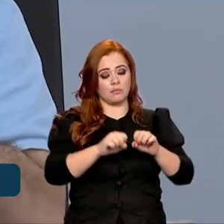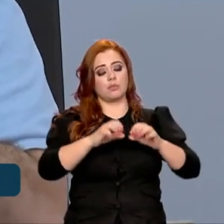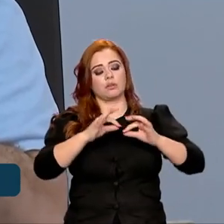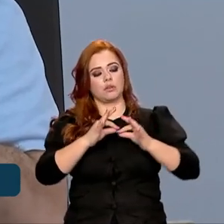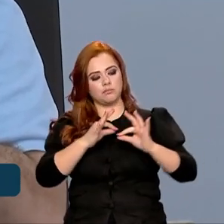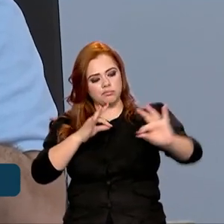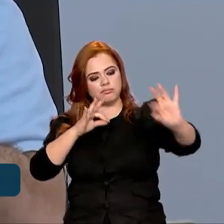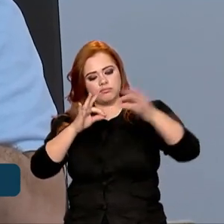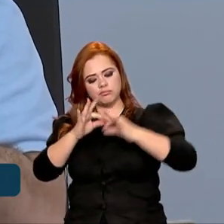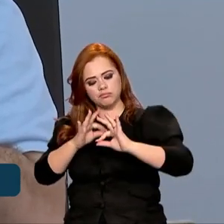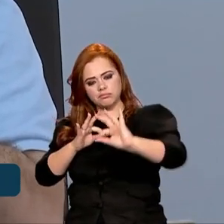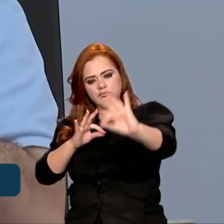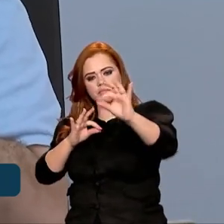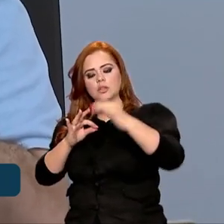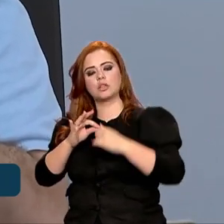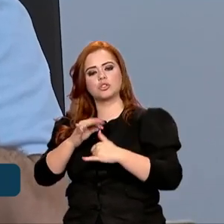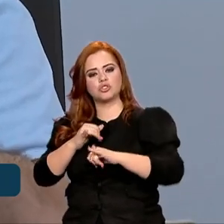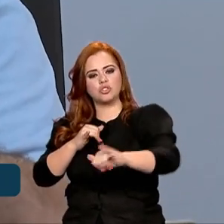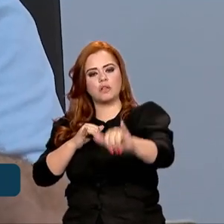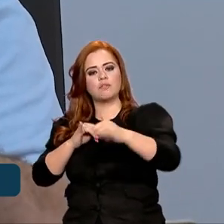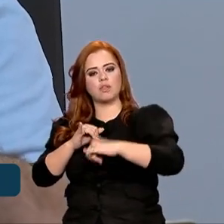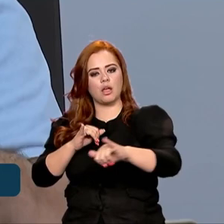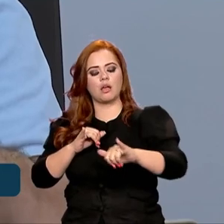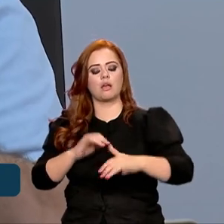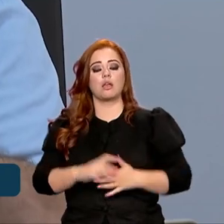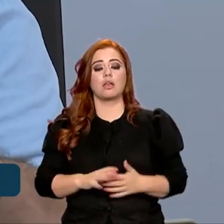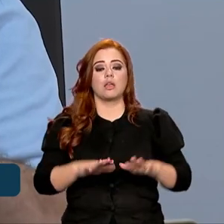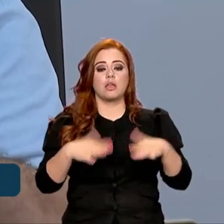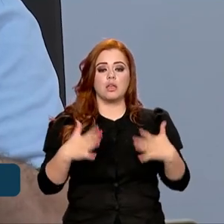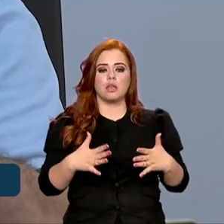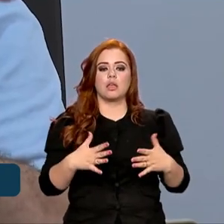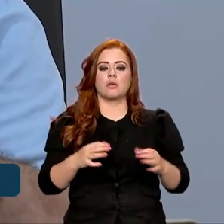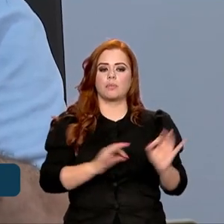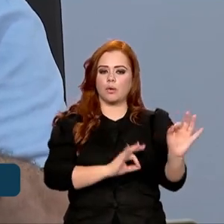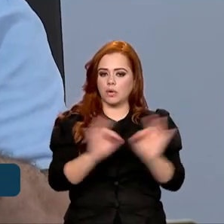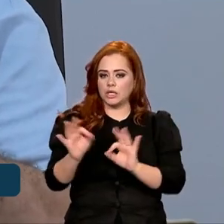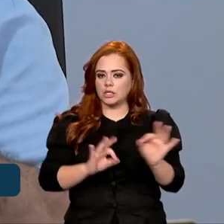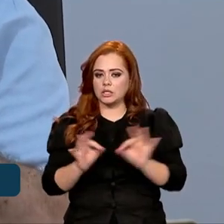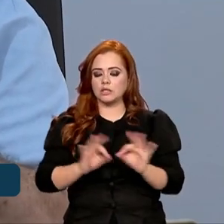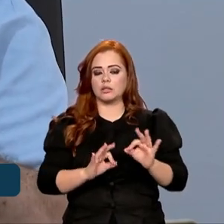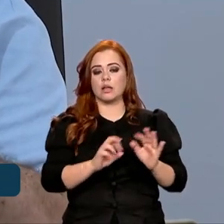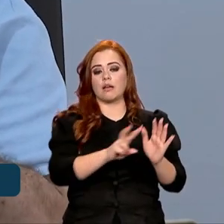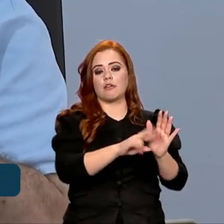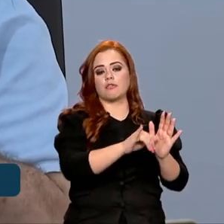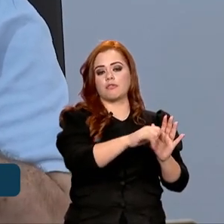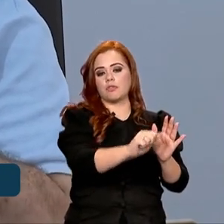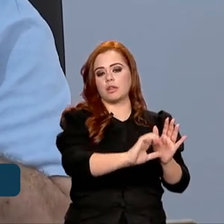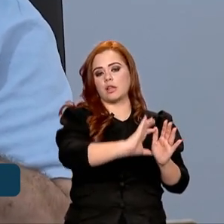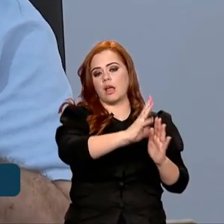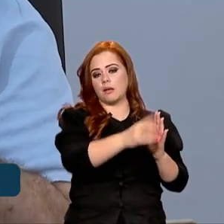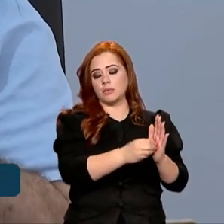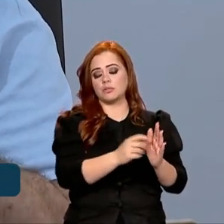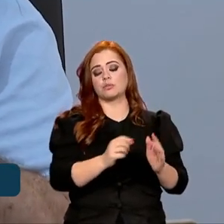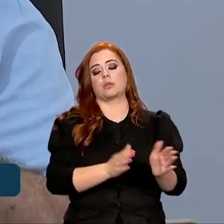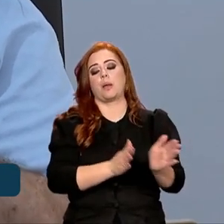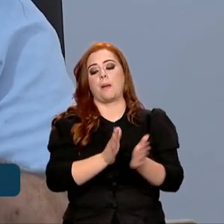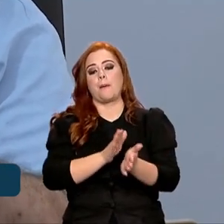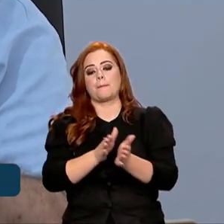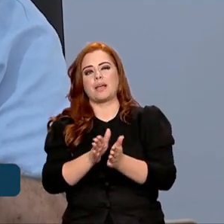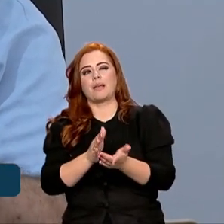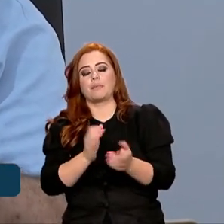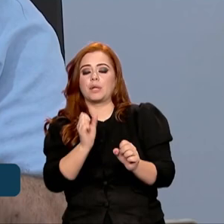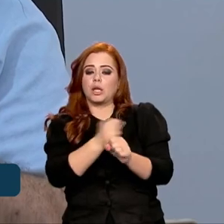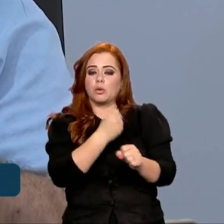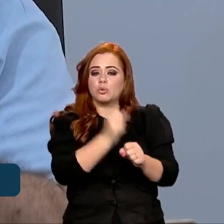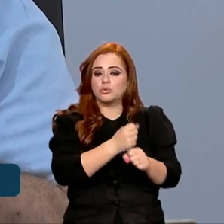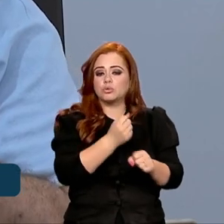chegou até aqui, entendeu? É possível que a solução para a Vila Amazônia passe pela construção de linhas de média e